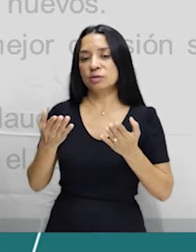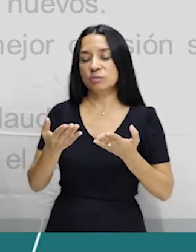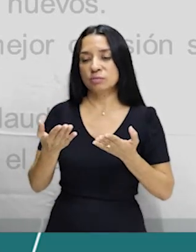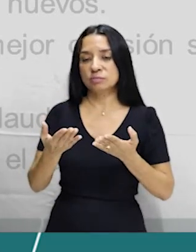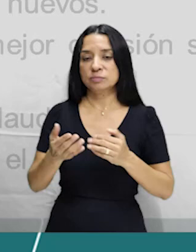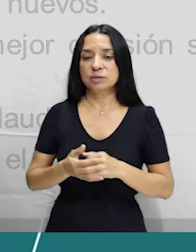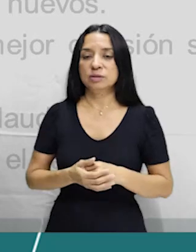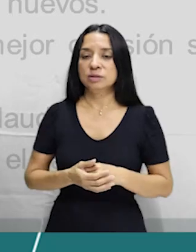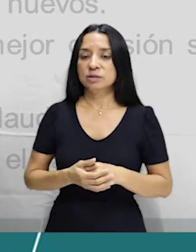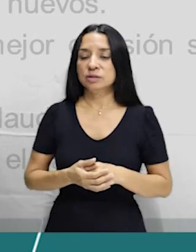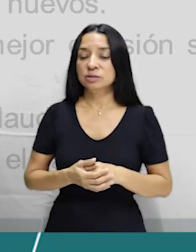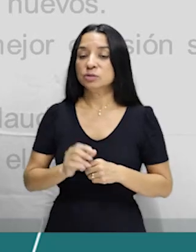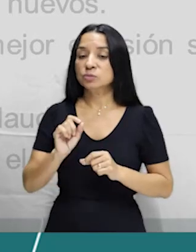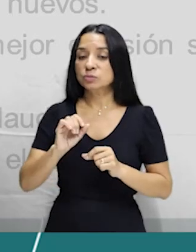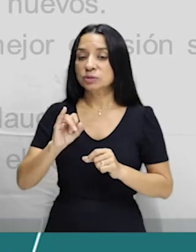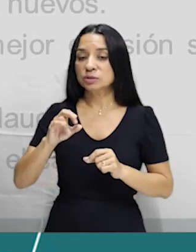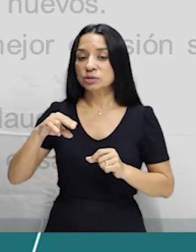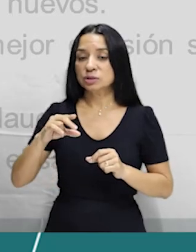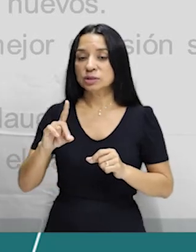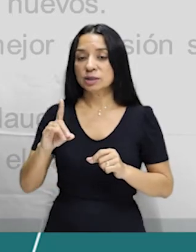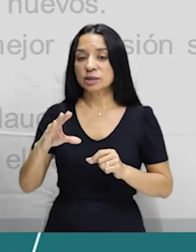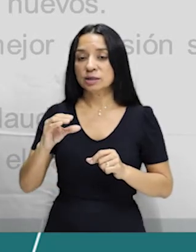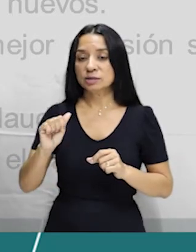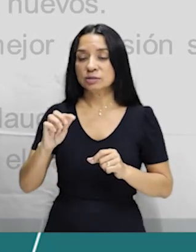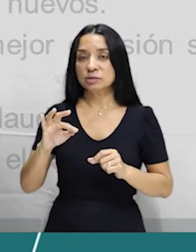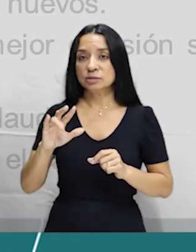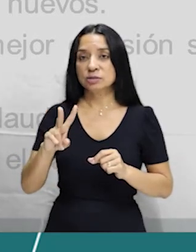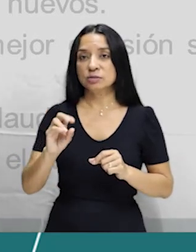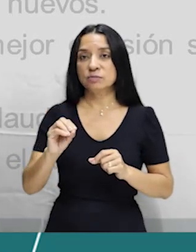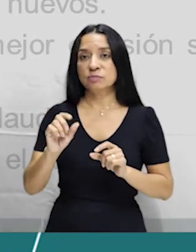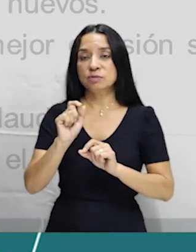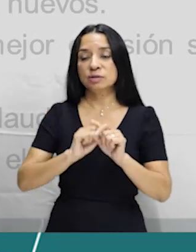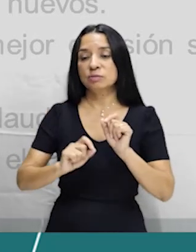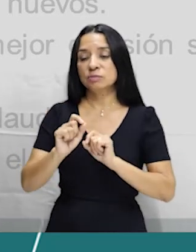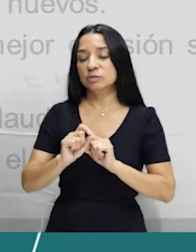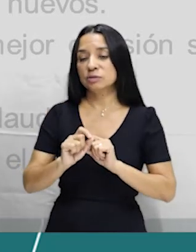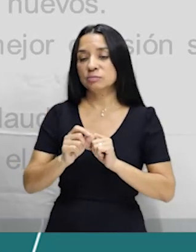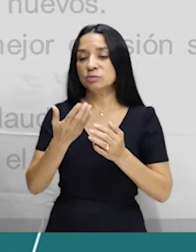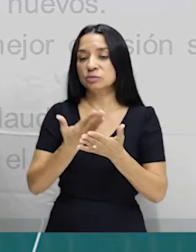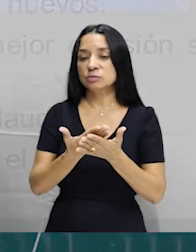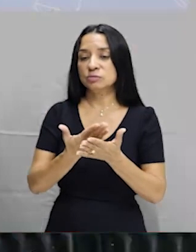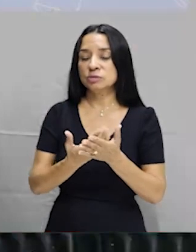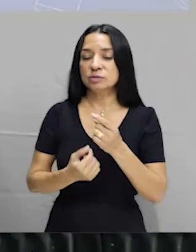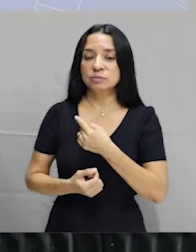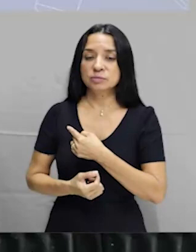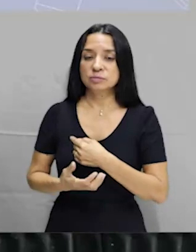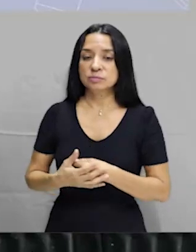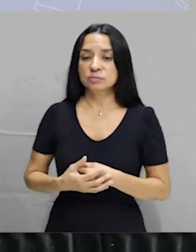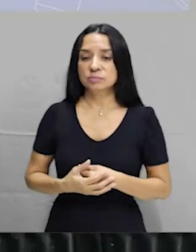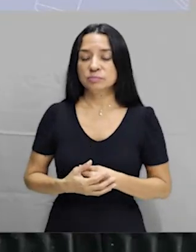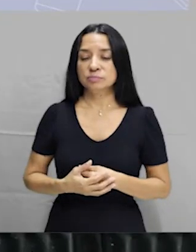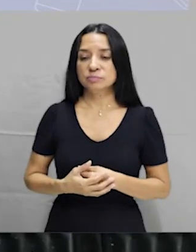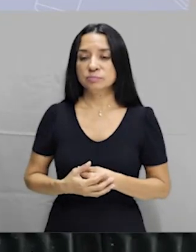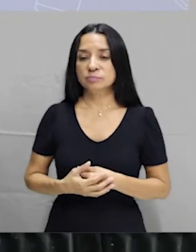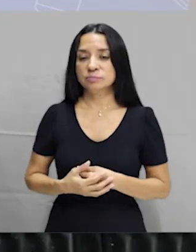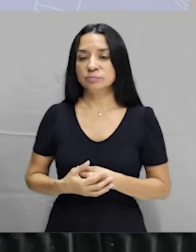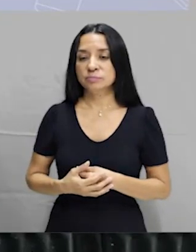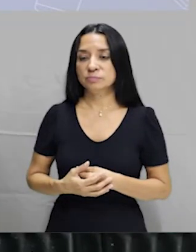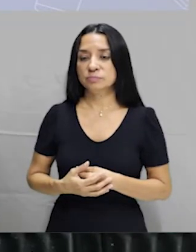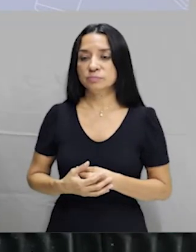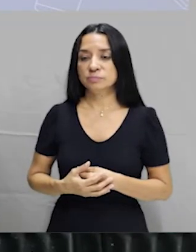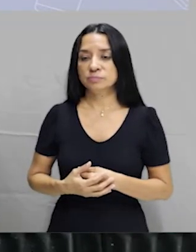indicativo, que é o que nós estamos estudando, certo? Então, como é que vai ficar? Vosotros vivem